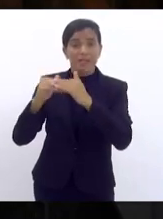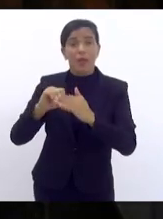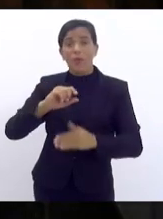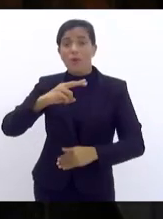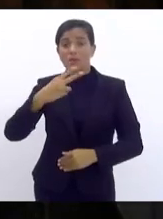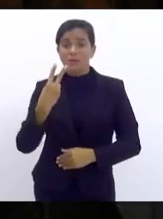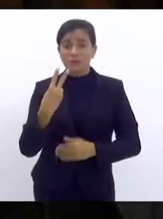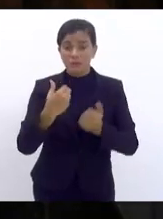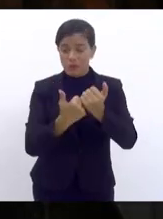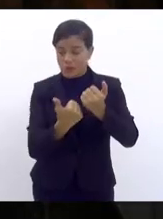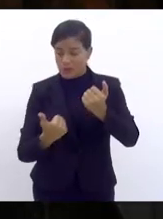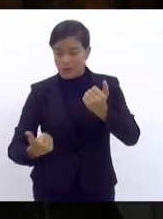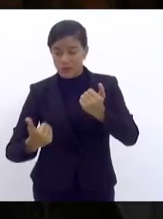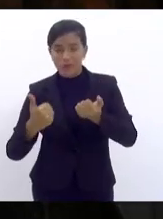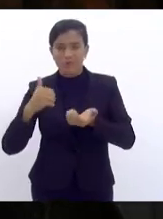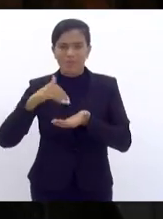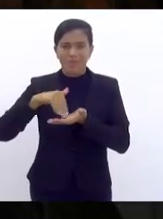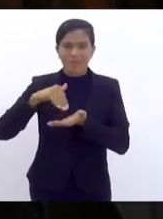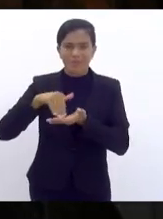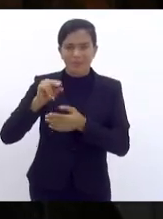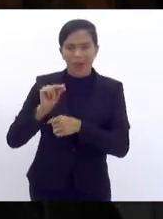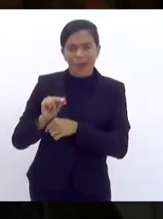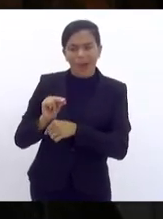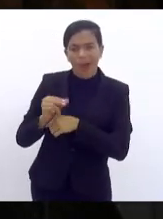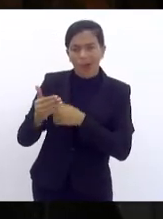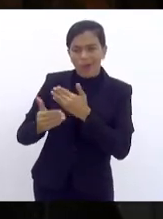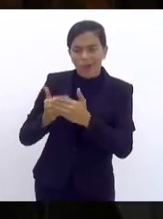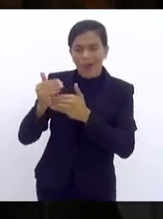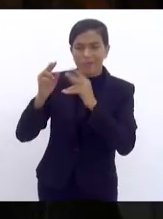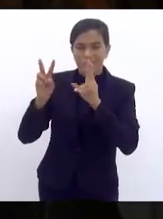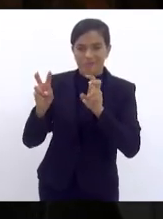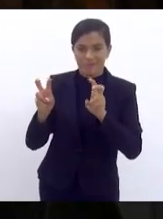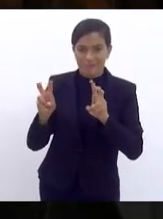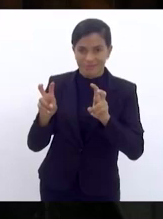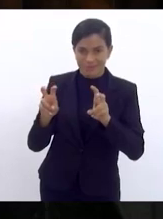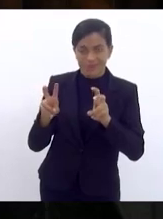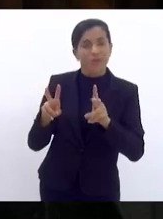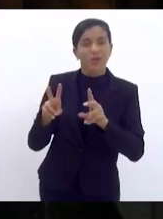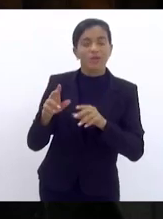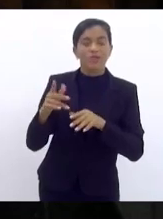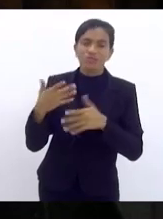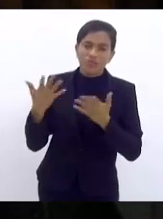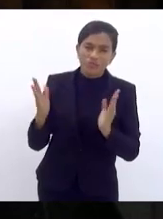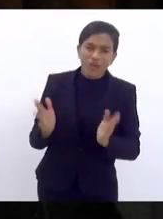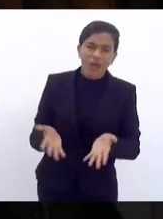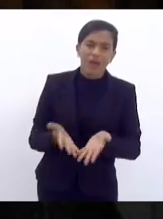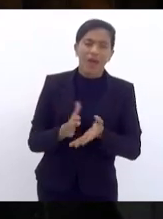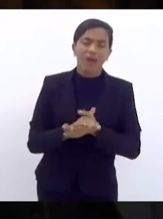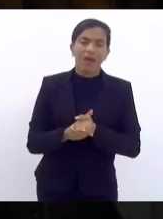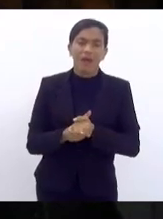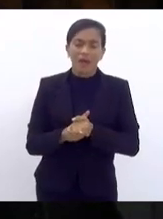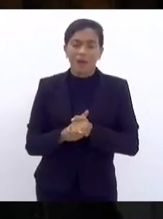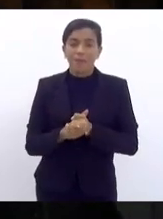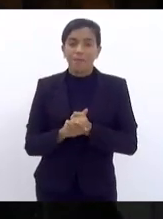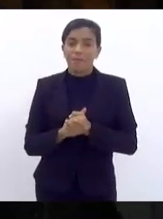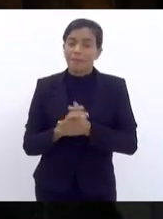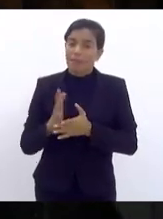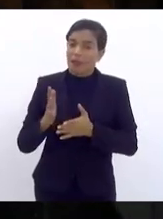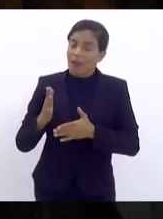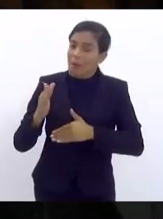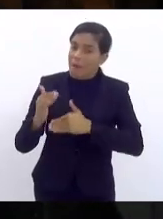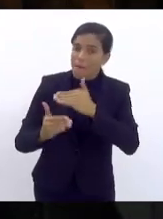específica para cuidar desse tema, que vem em franco